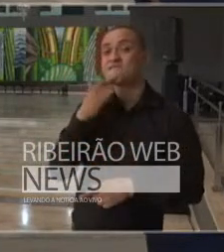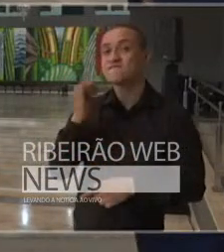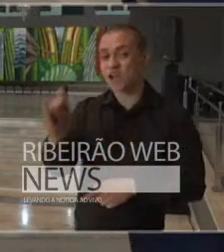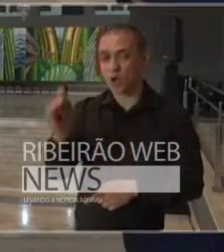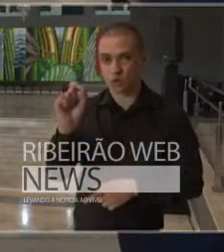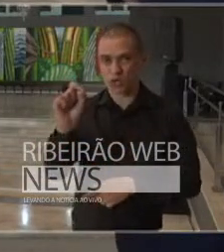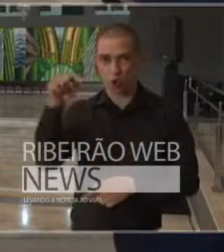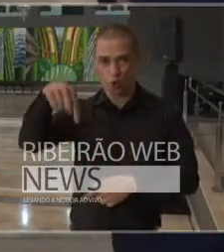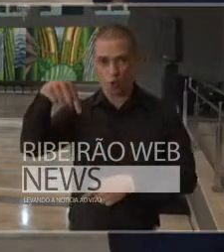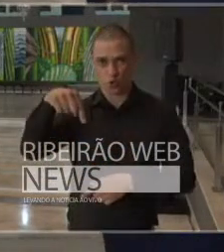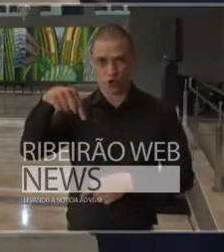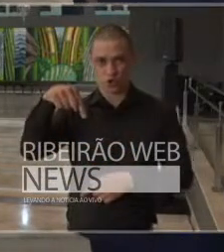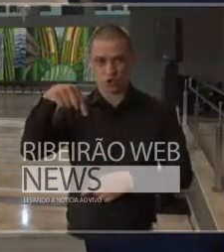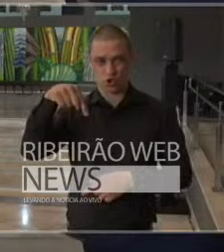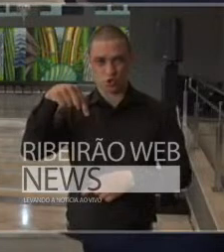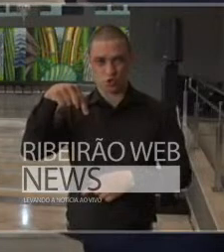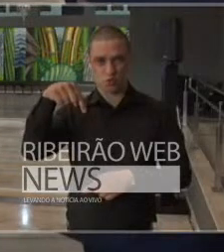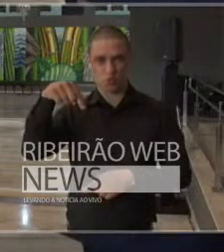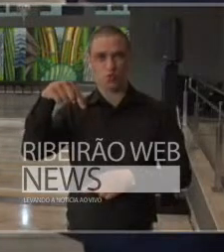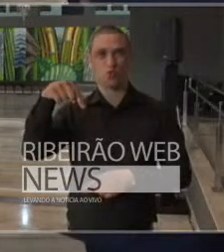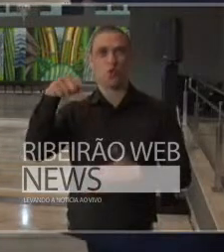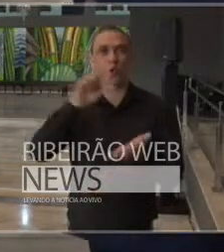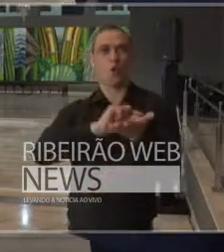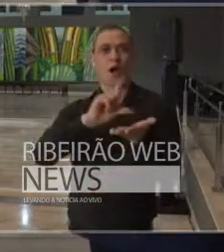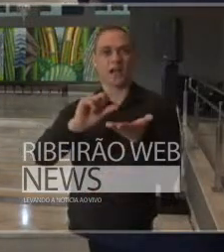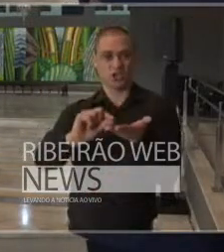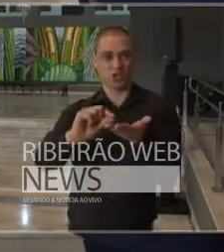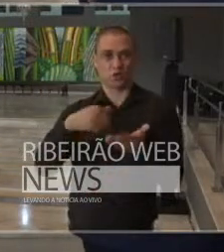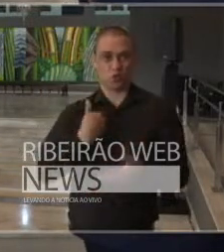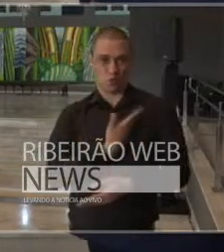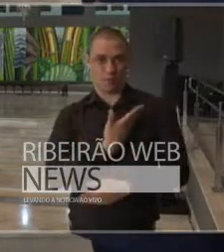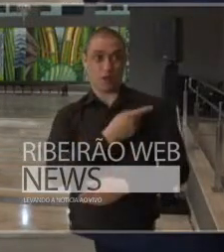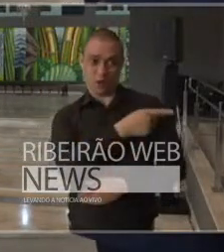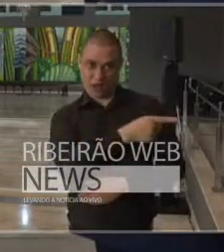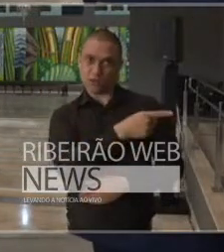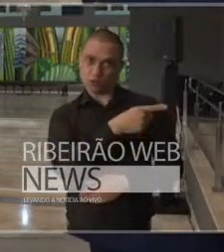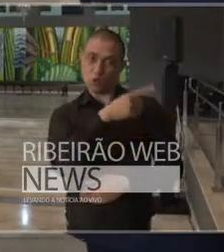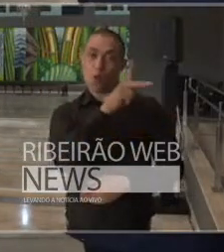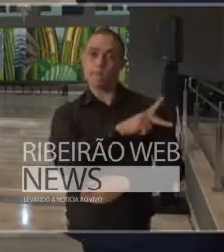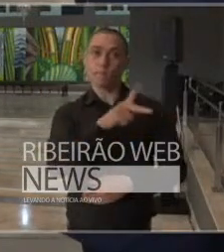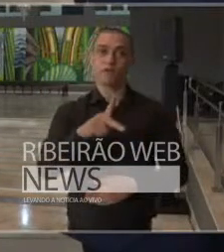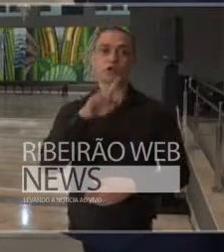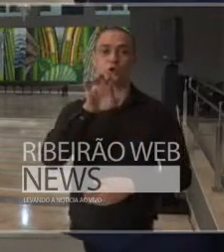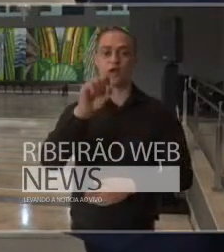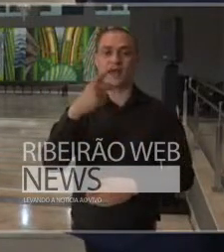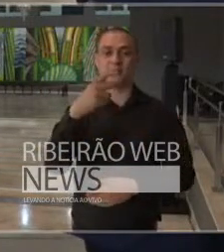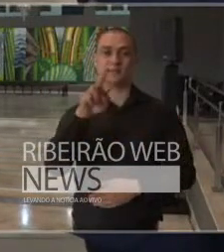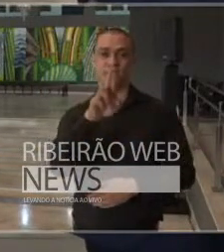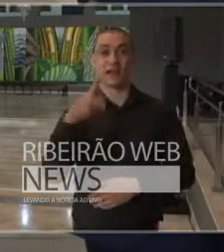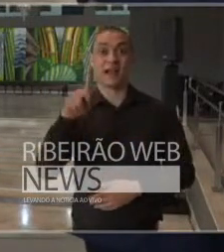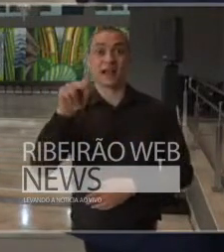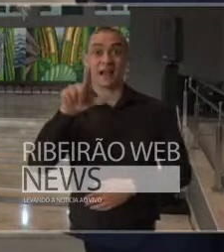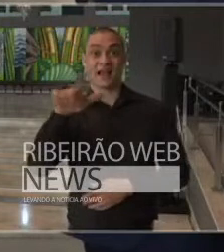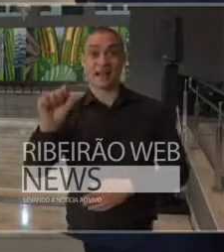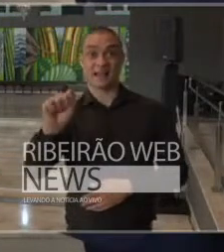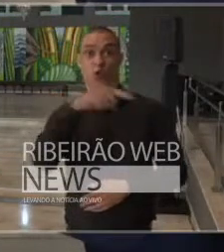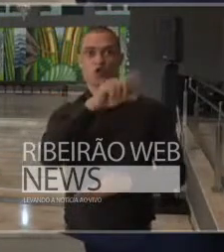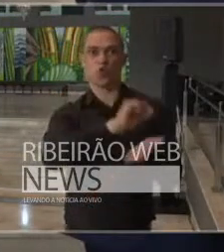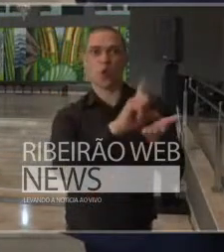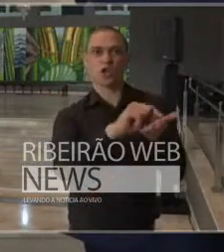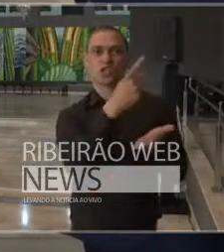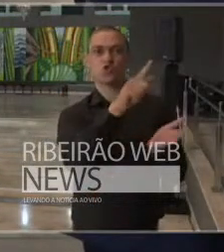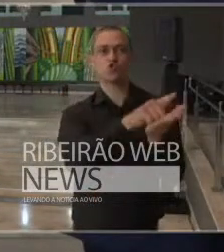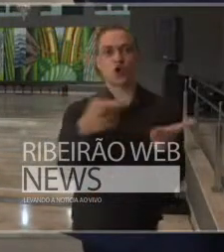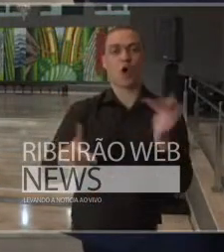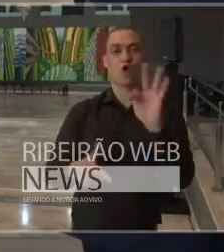o artigo de um nosso colega também do centro de contingência professor Esper Calas na Folha de São Paulo